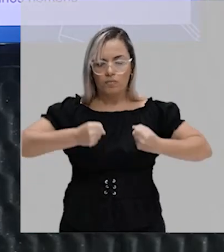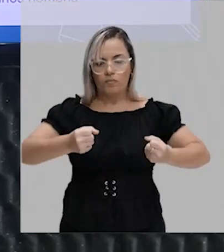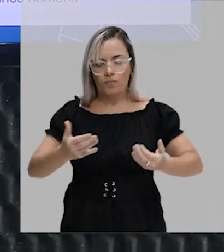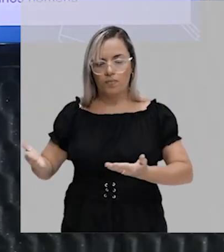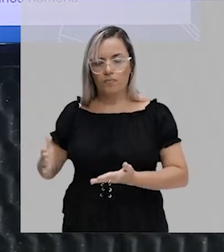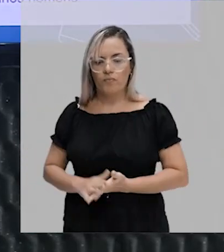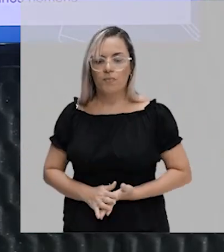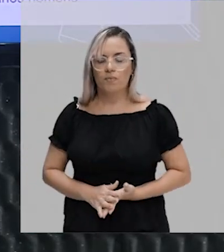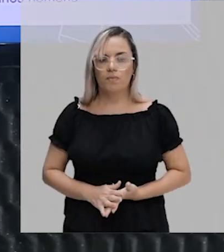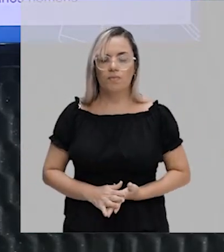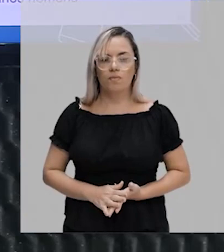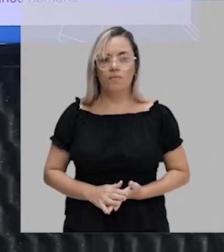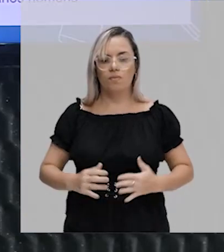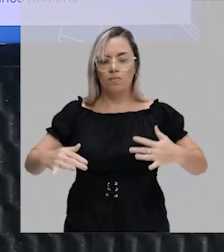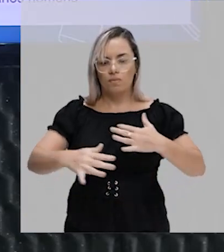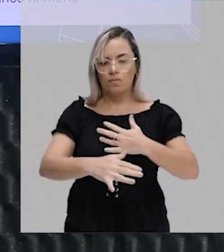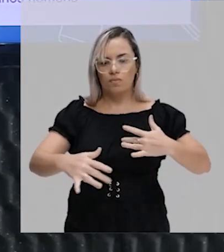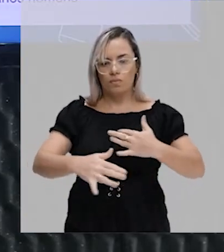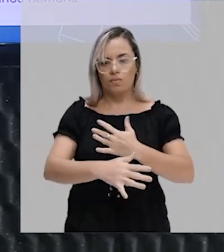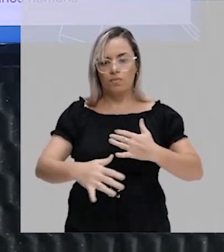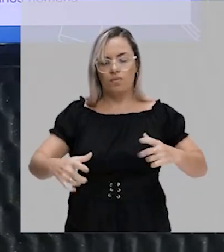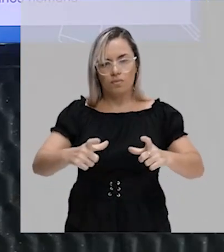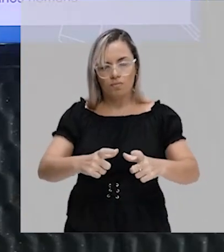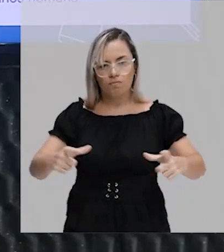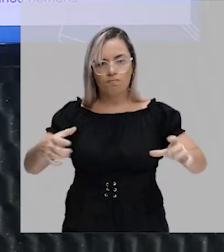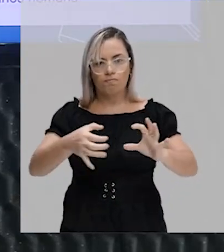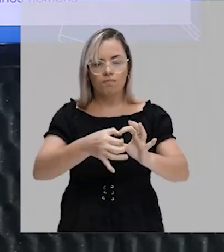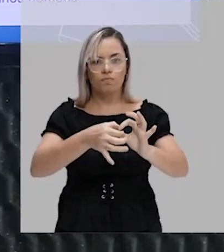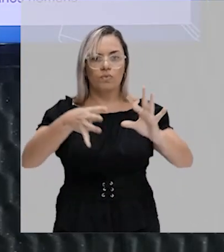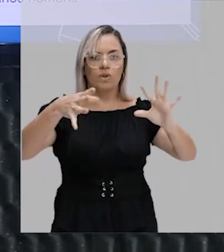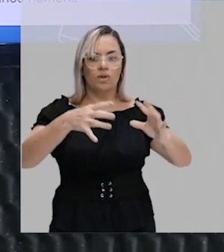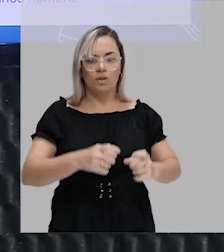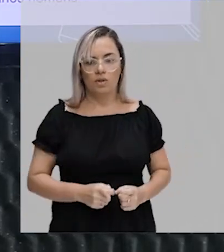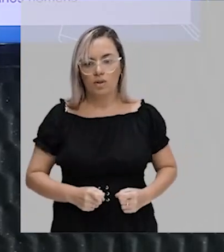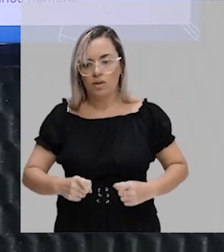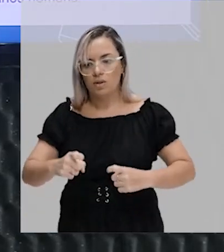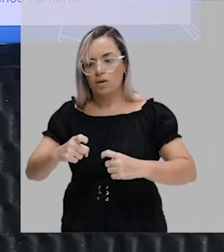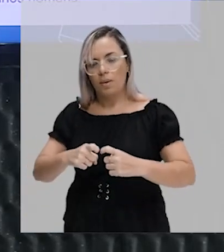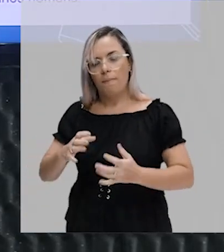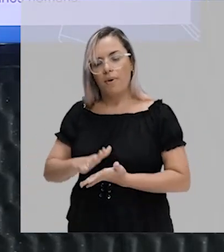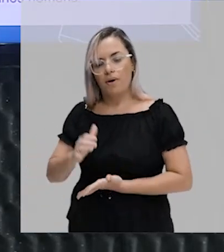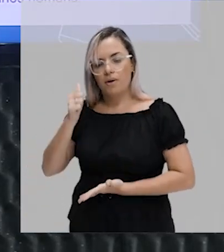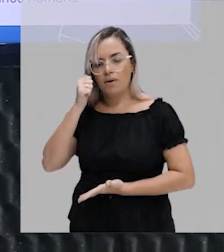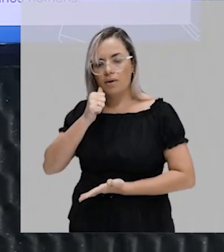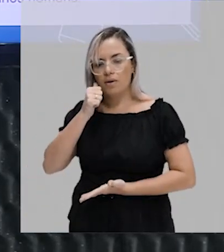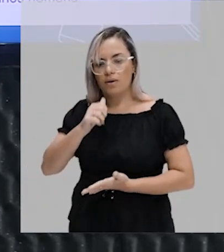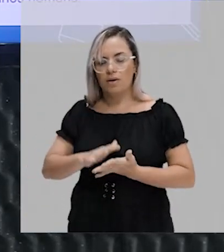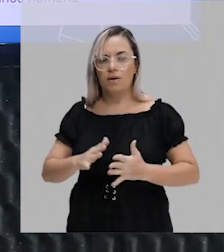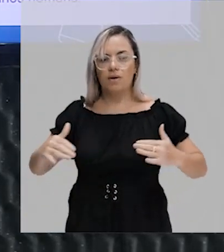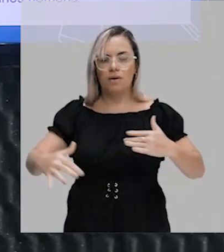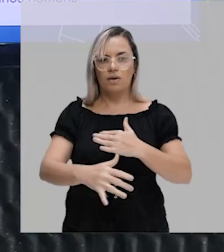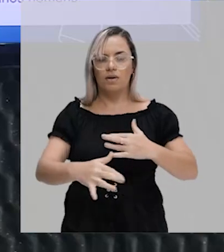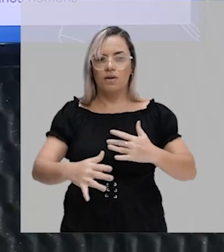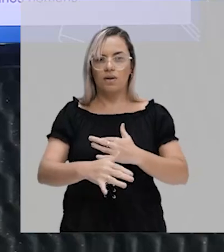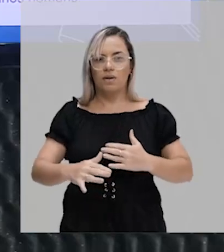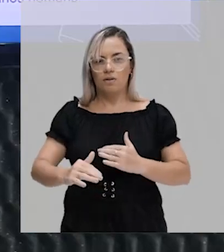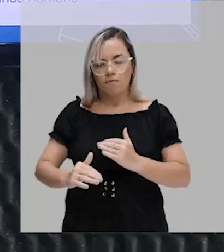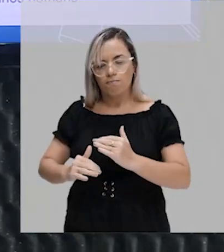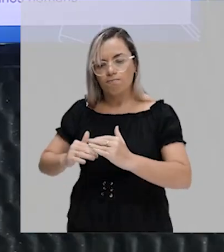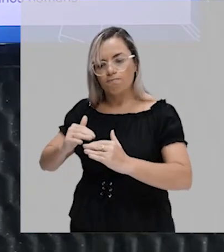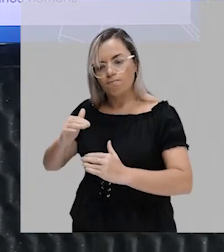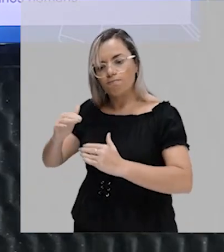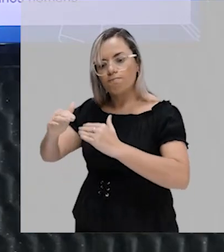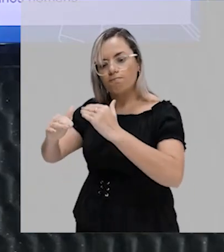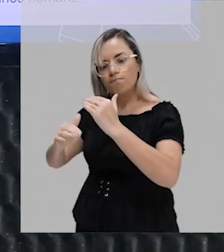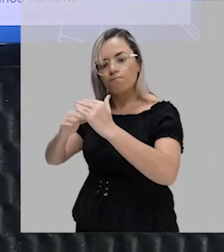Mesmo nas cidades onde há maior liberdade sexual para as mulheres, nas cidades que são mais progressistas,